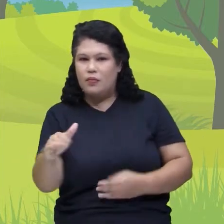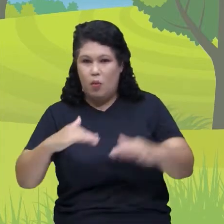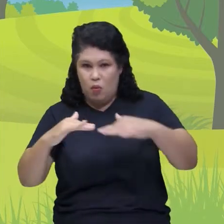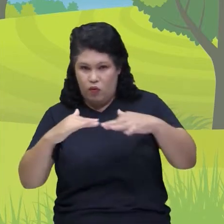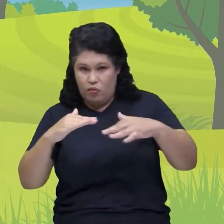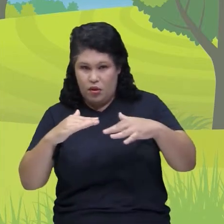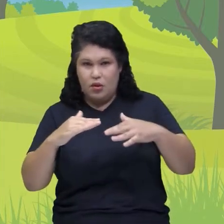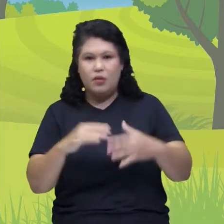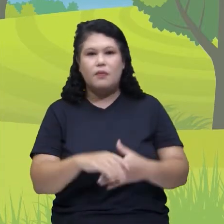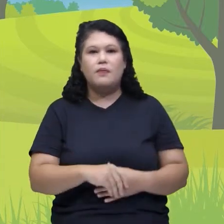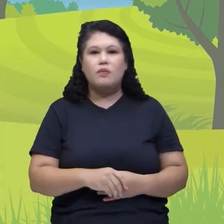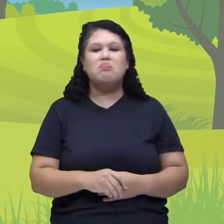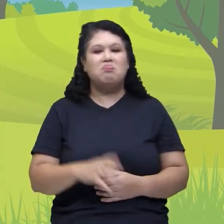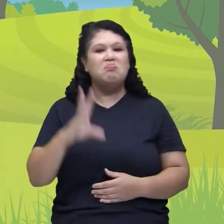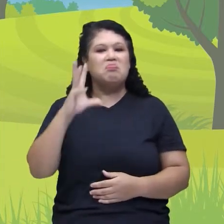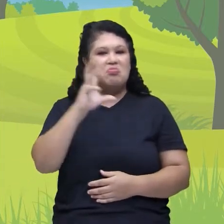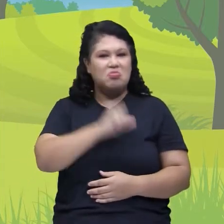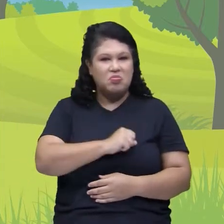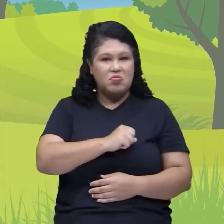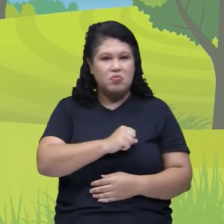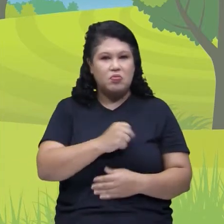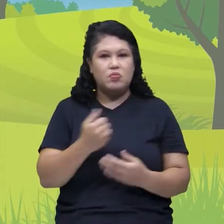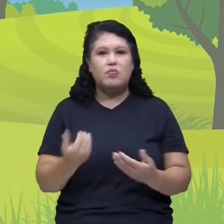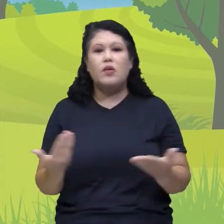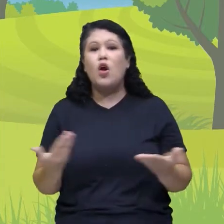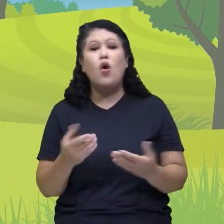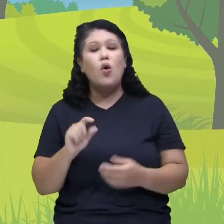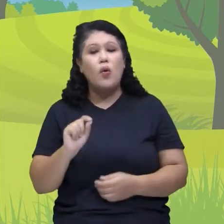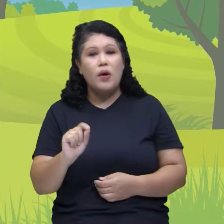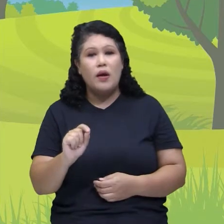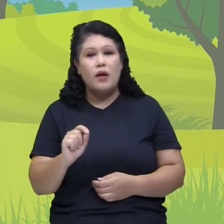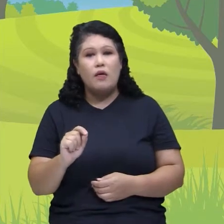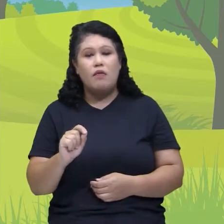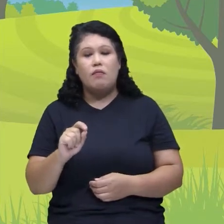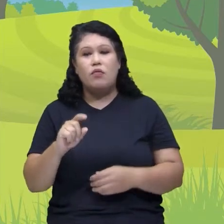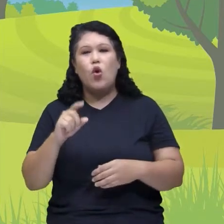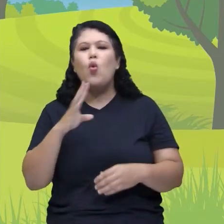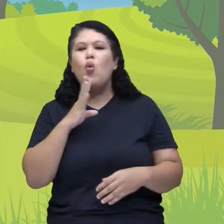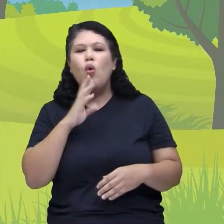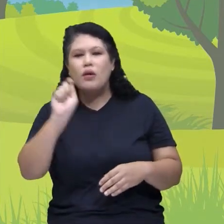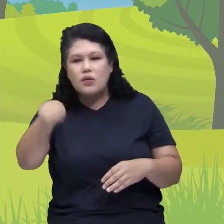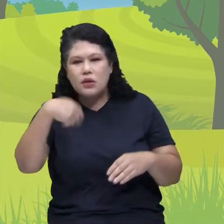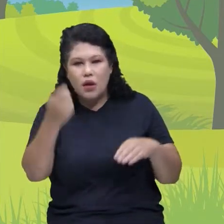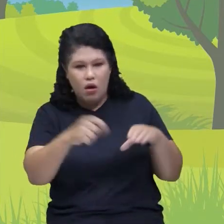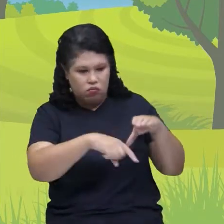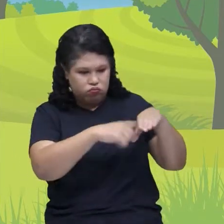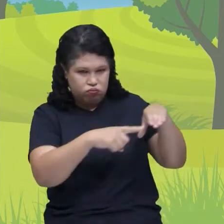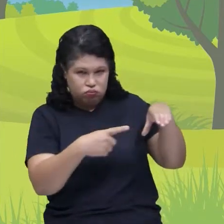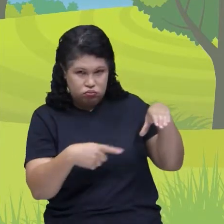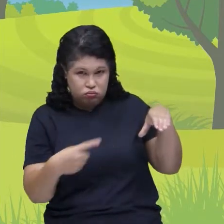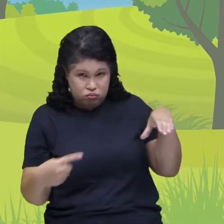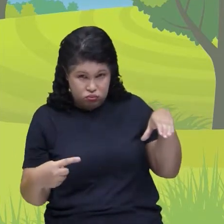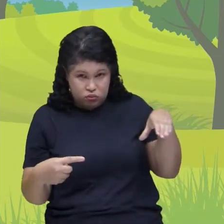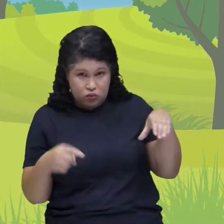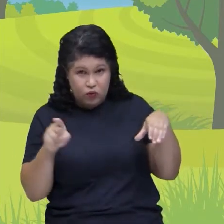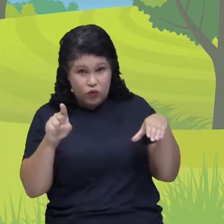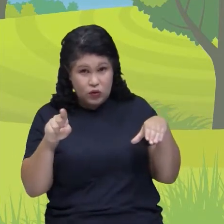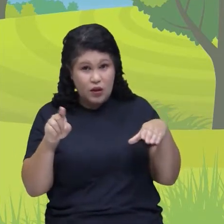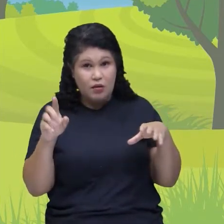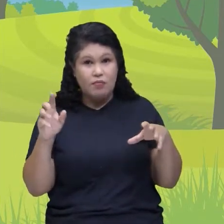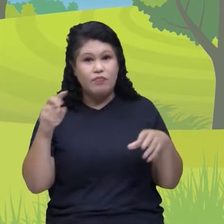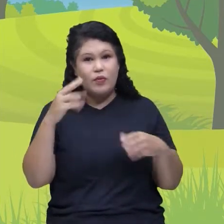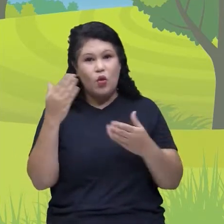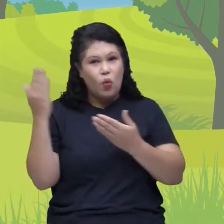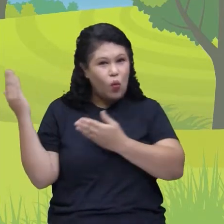Isso! Gostei! Ah! Quando eu falar tatu, você vai fazer isso aqui, ó. E vai se